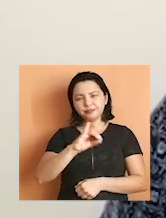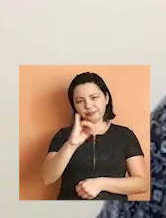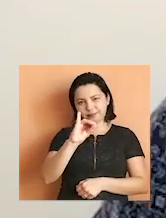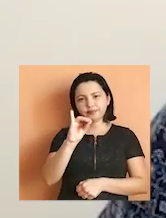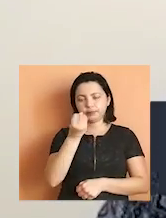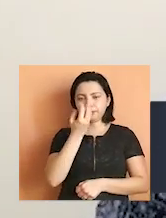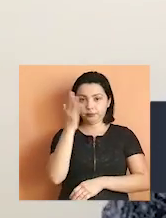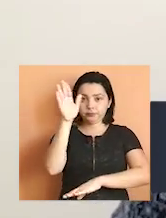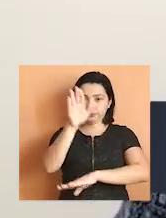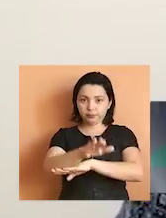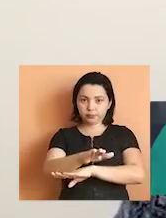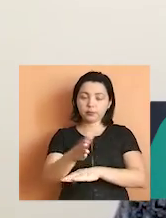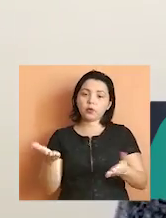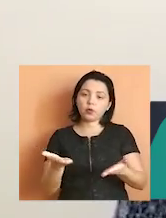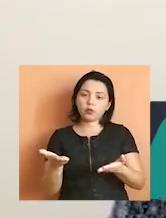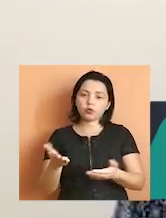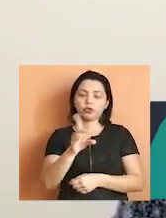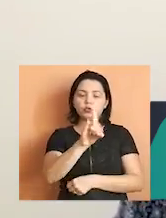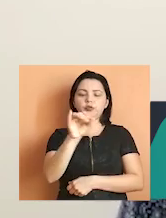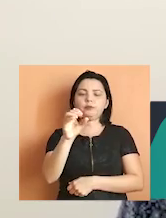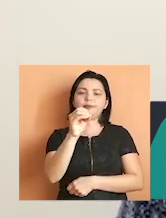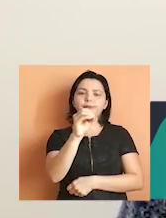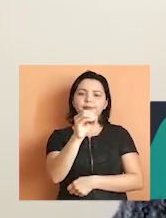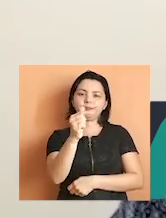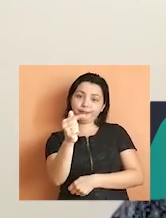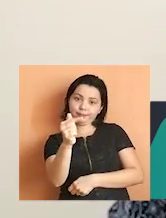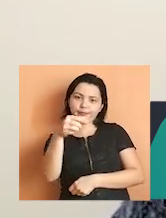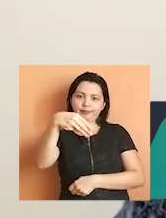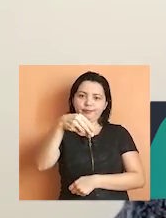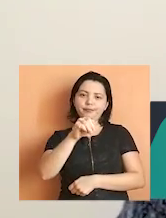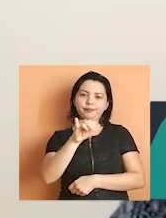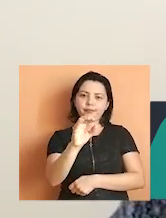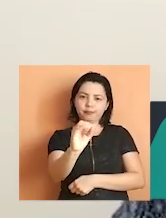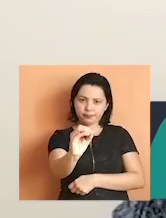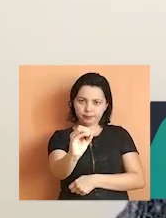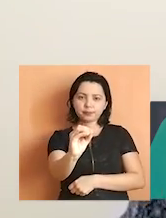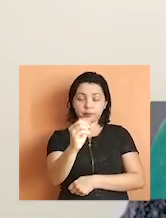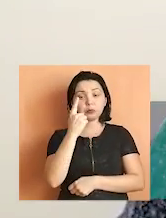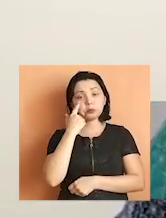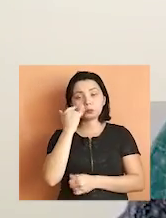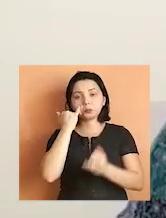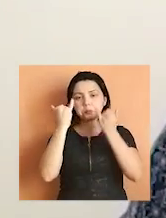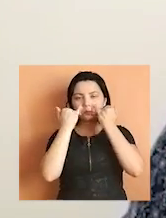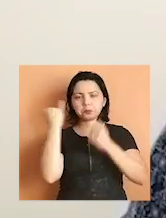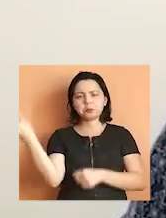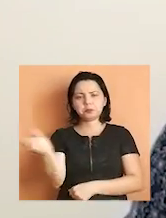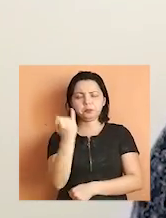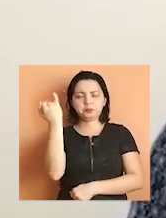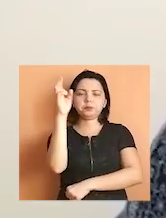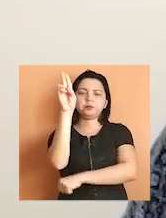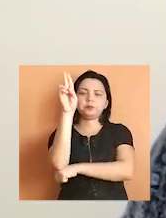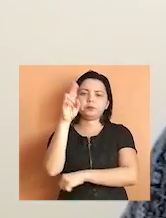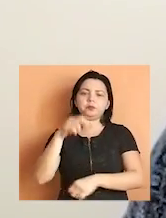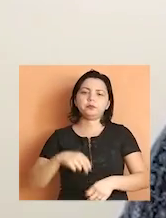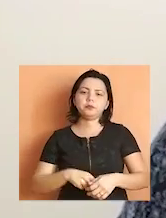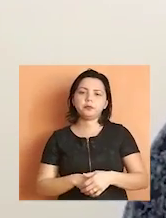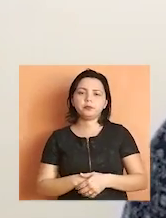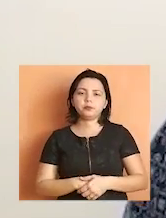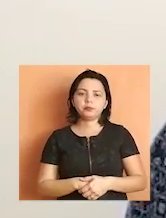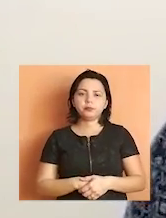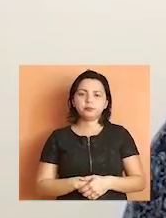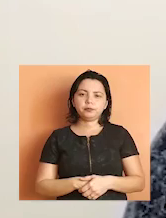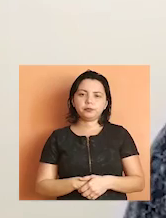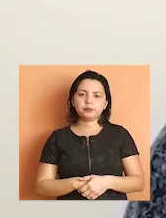Olá, boa tarde. Hoje é quinta-feira, 7 de maio. Acompanhe agora no Unifap Notícias os destaques da